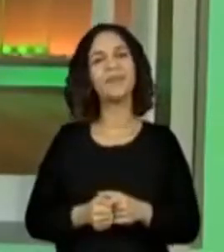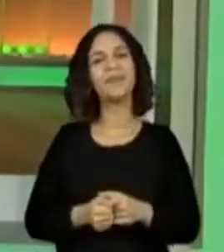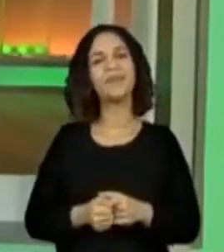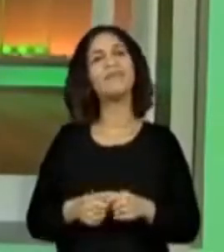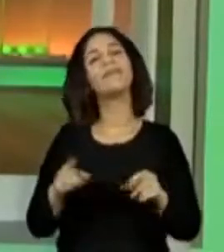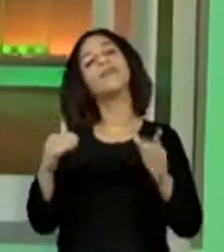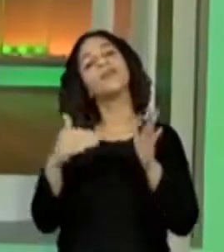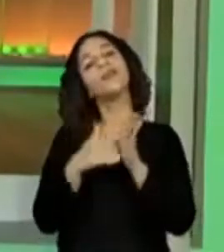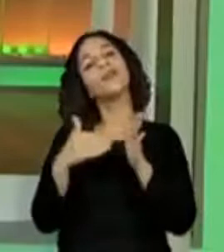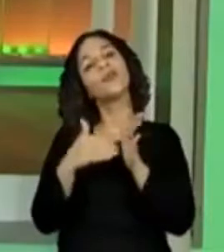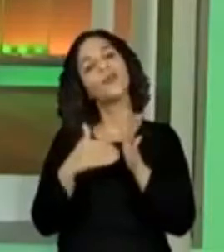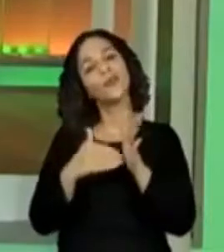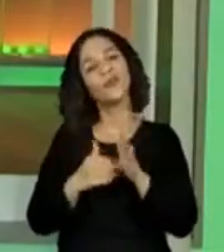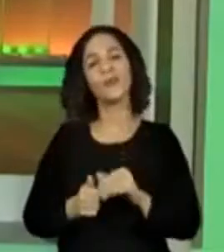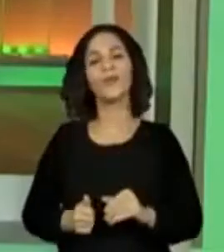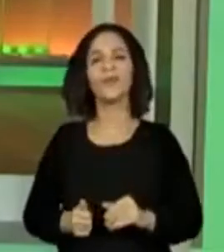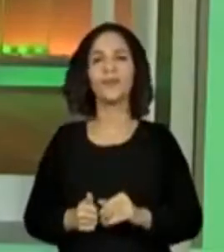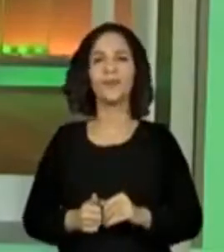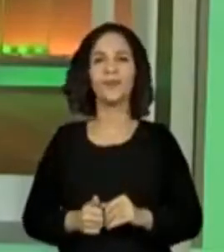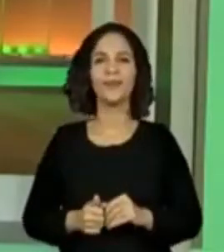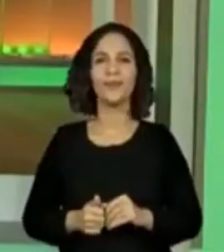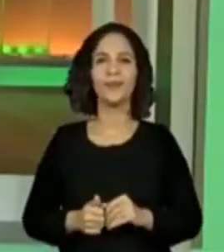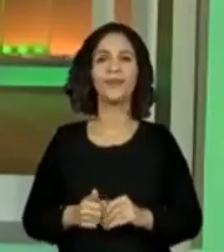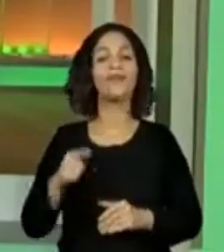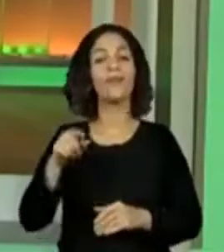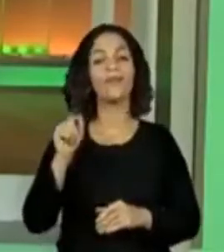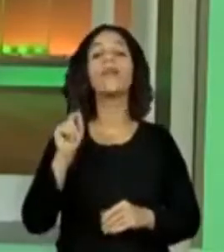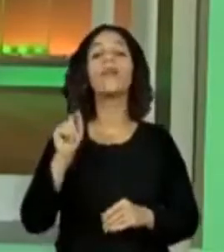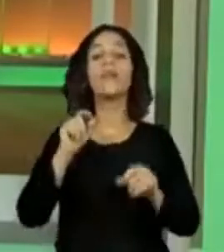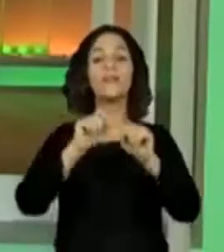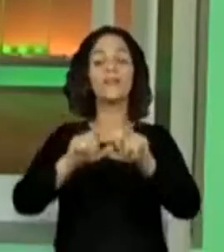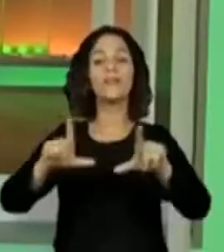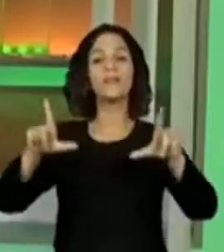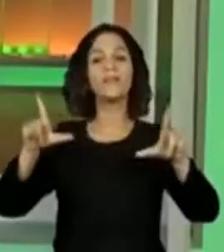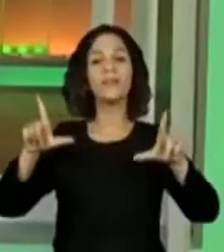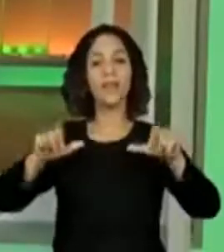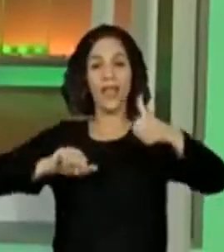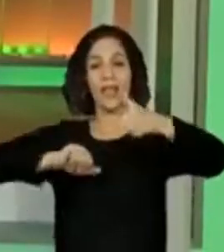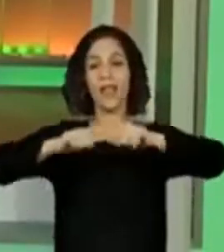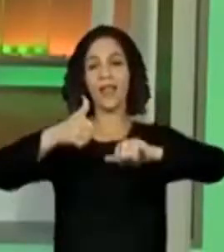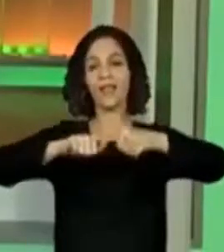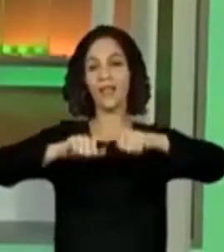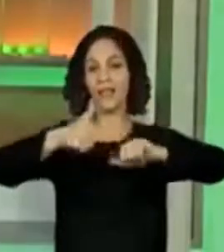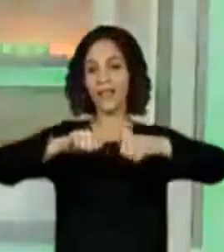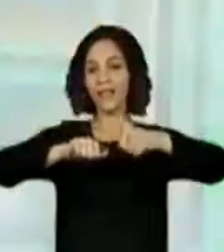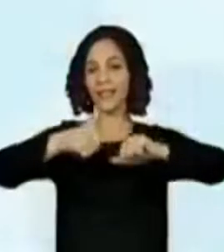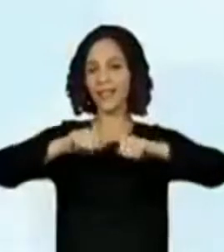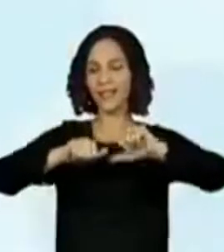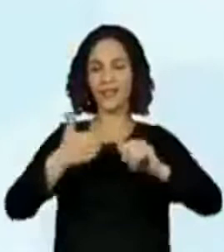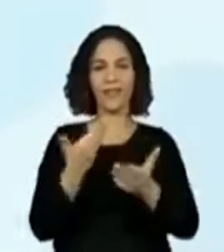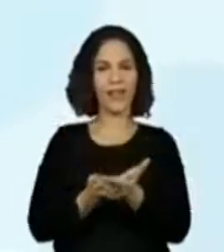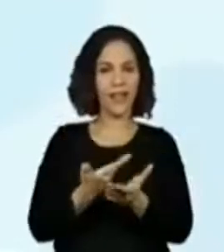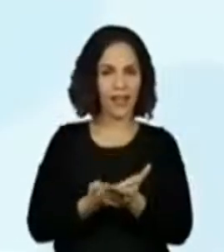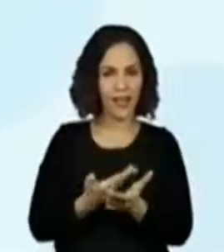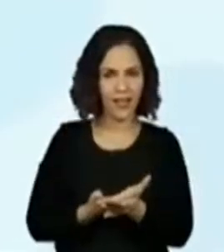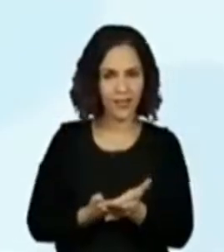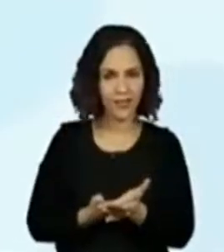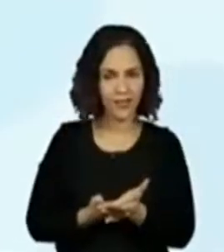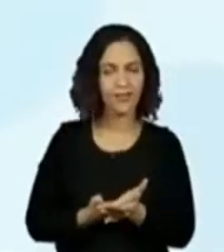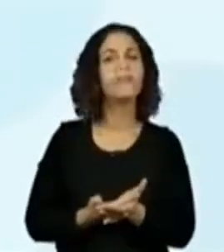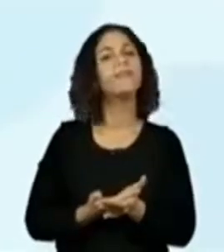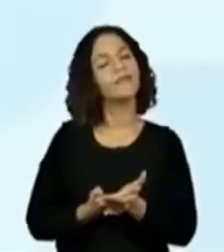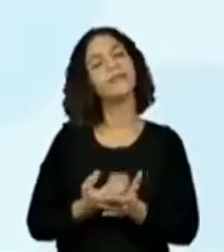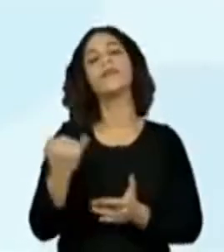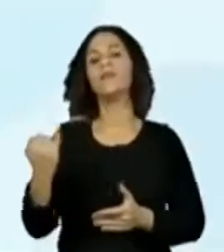por último, nós temos aqui uma avaliação dessa aula, que é